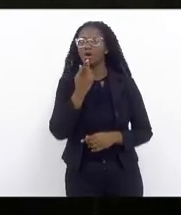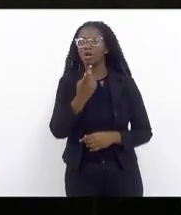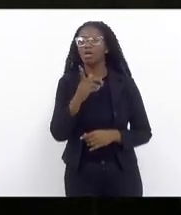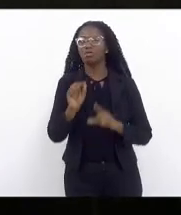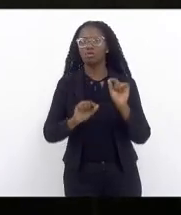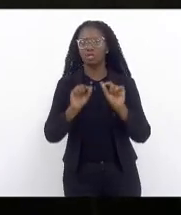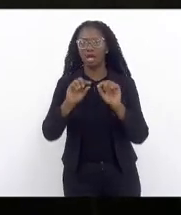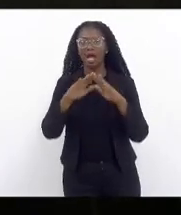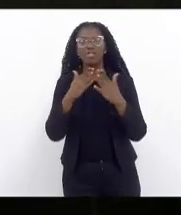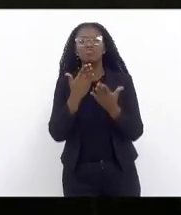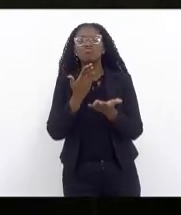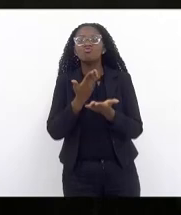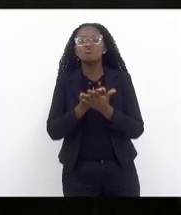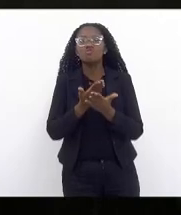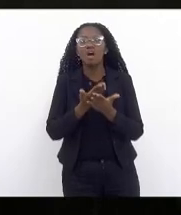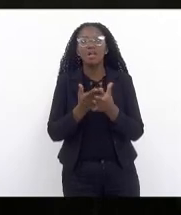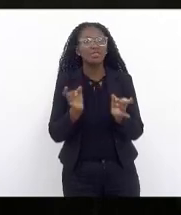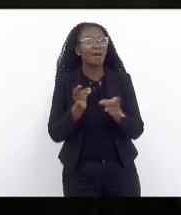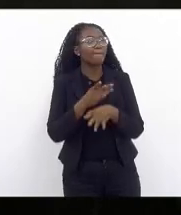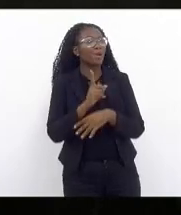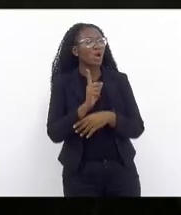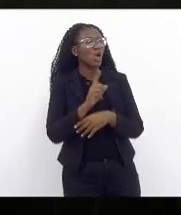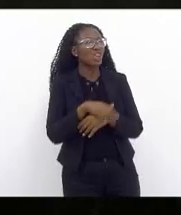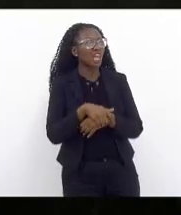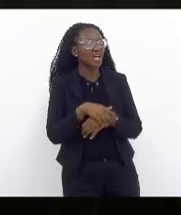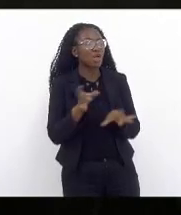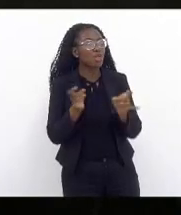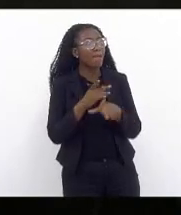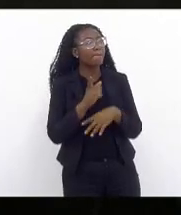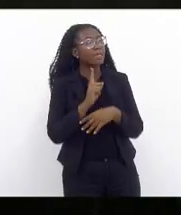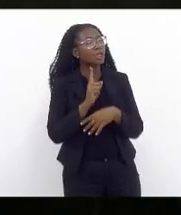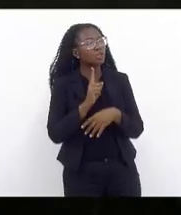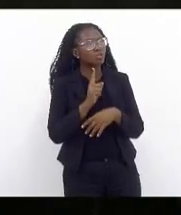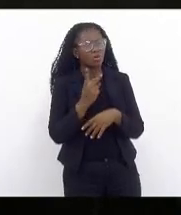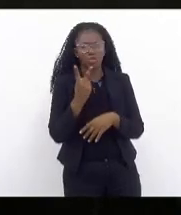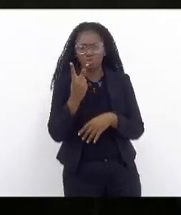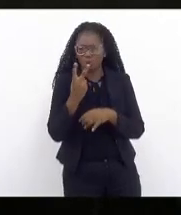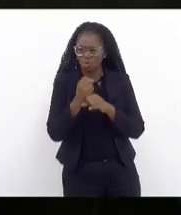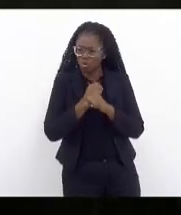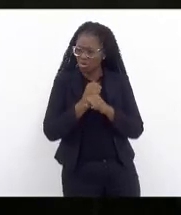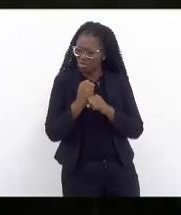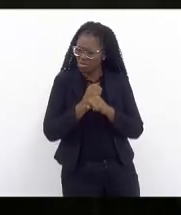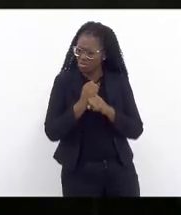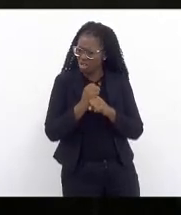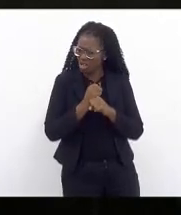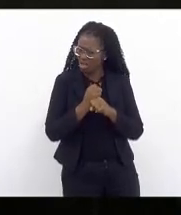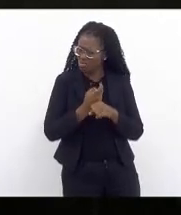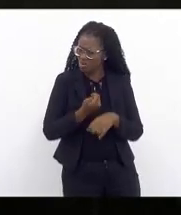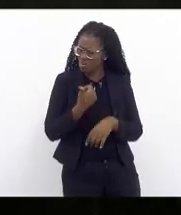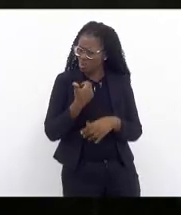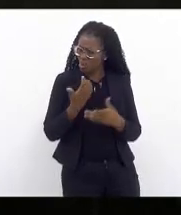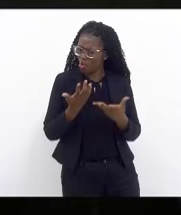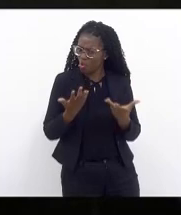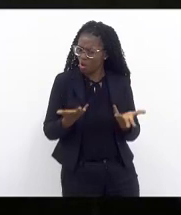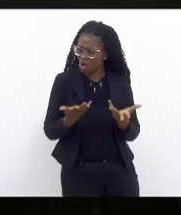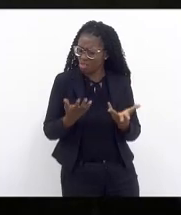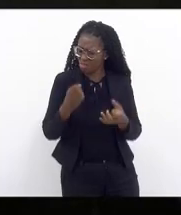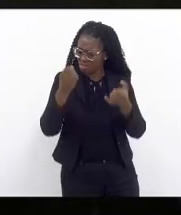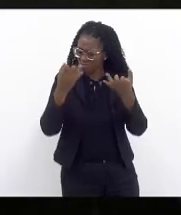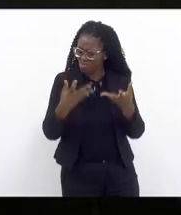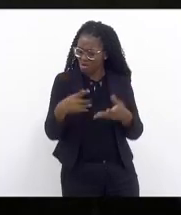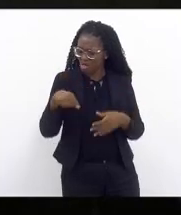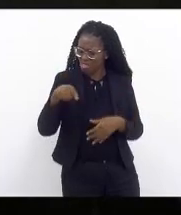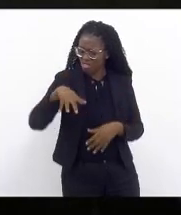escolas não estão prontas depois de quase dois anos a justificativa é de que esses